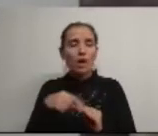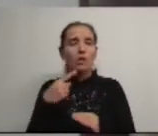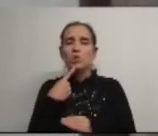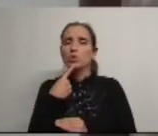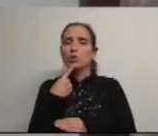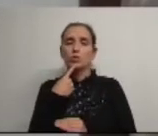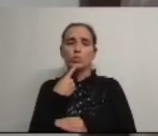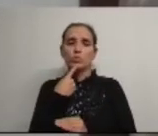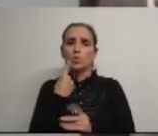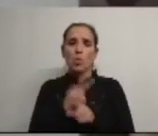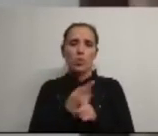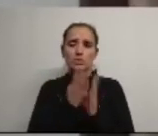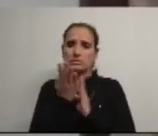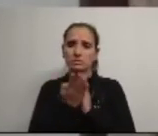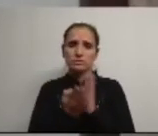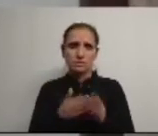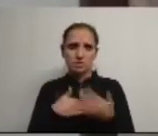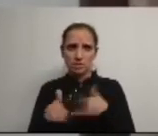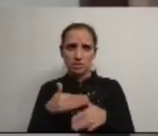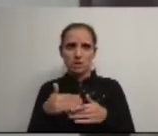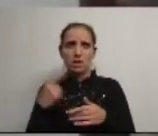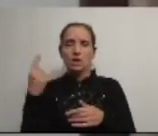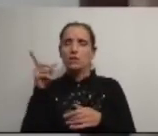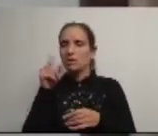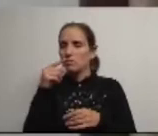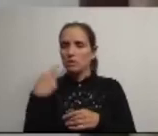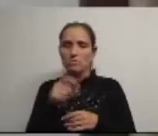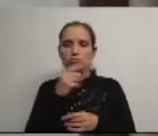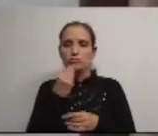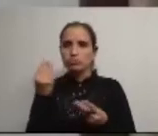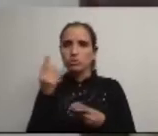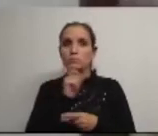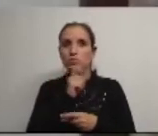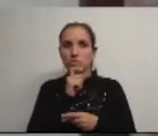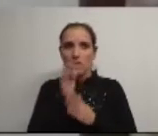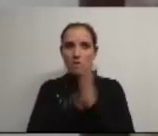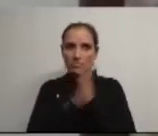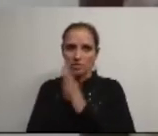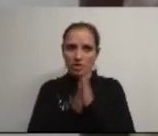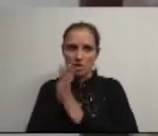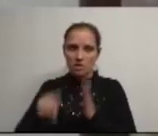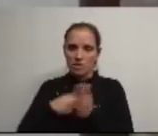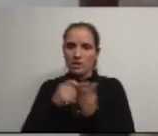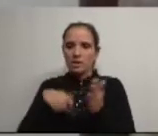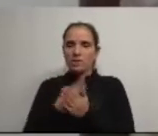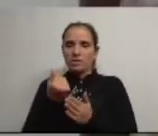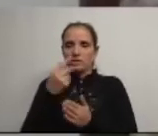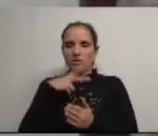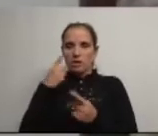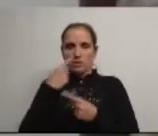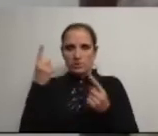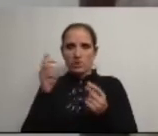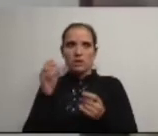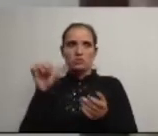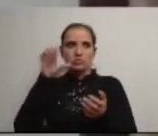campo para andar e tem muitas possibilidades de aproveitar os financiamentos públicos do Estado